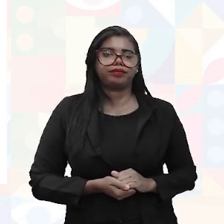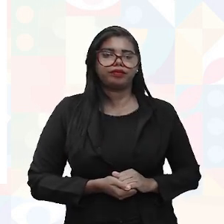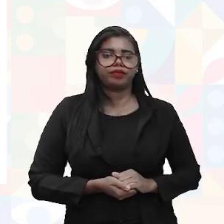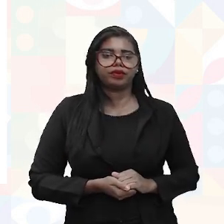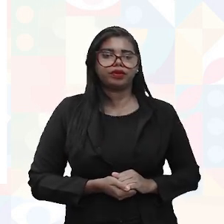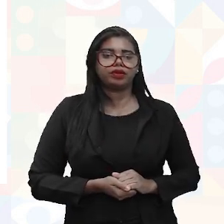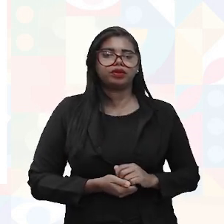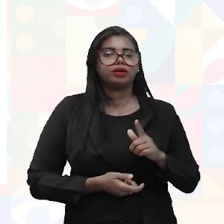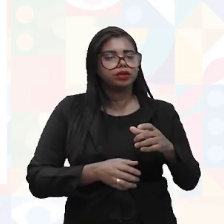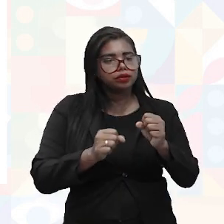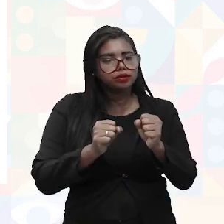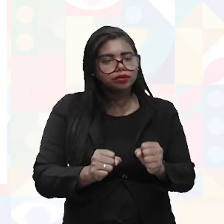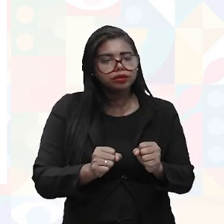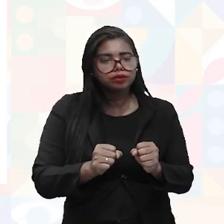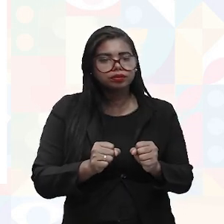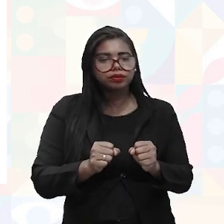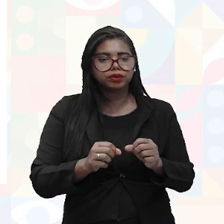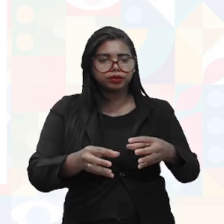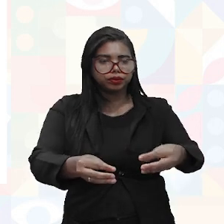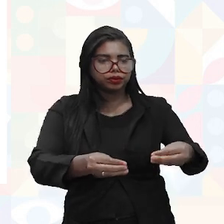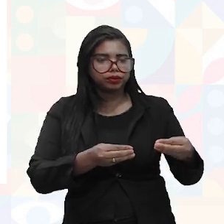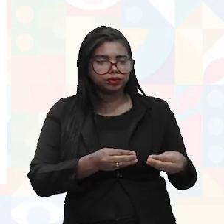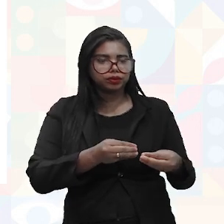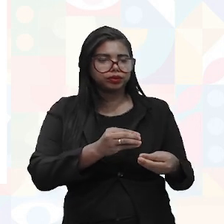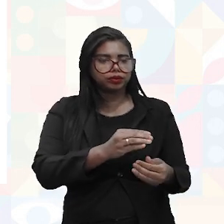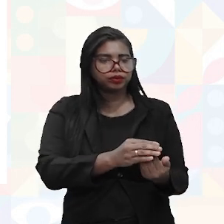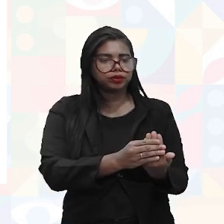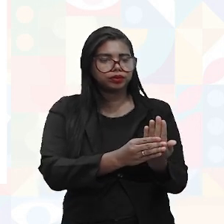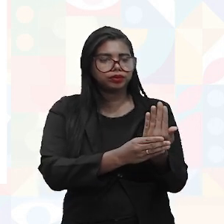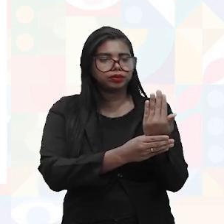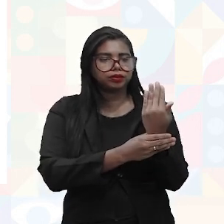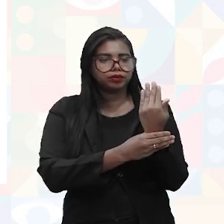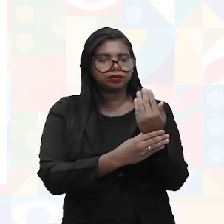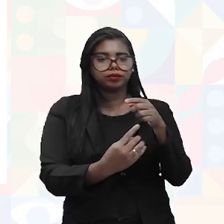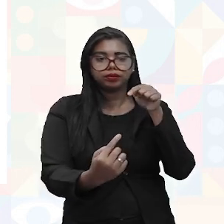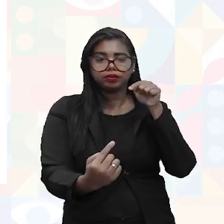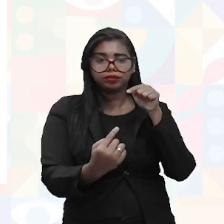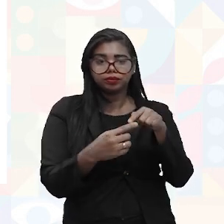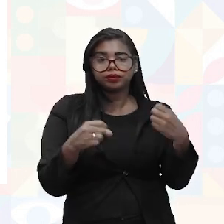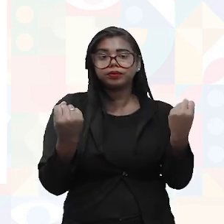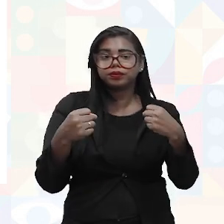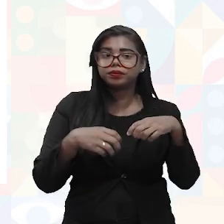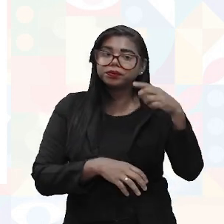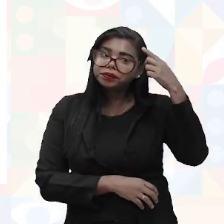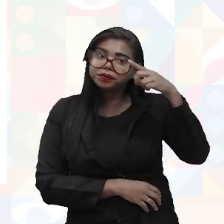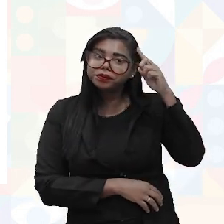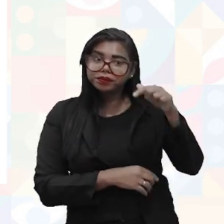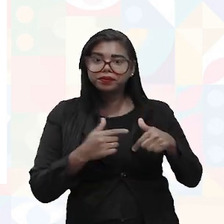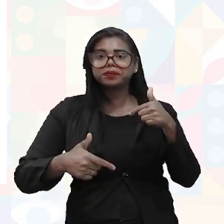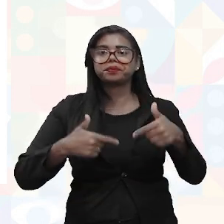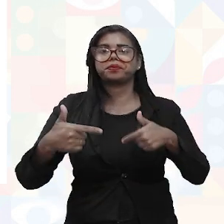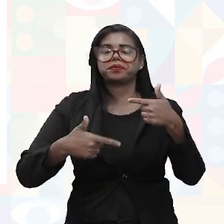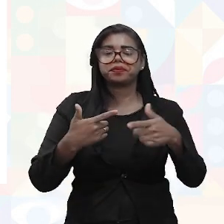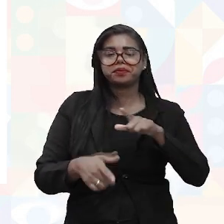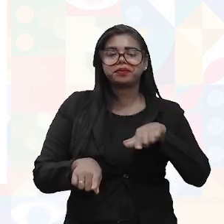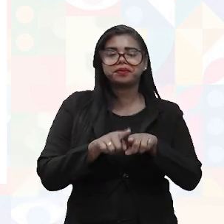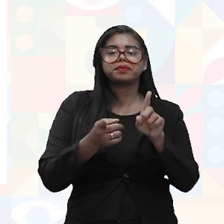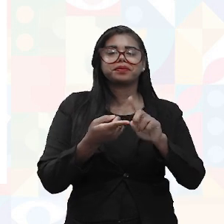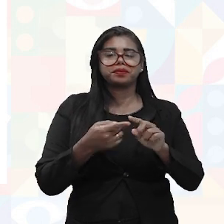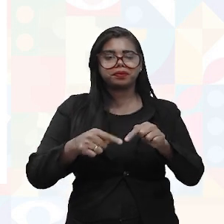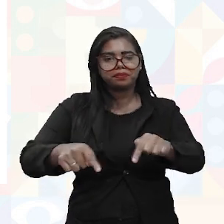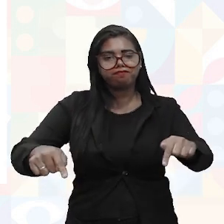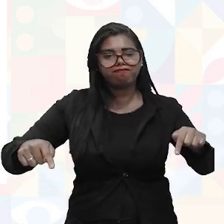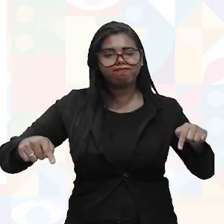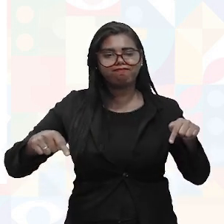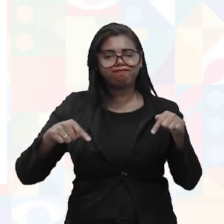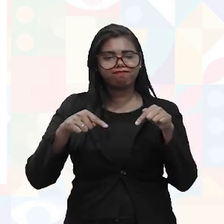pegar aquela impressora, pegar aquele objeto que você precisa do seu dia a dia de trabalho, para que tenha aquele espaço suficiente